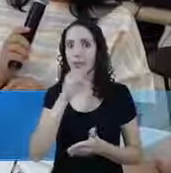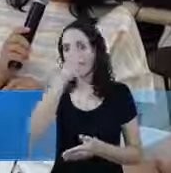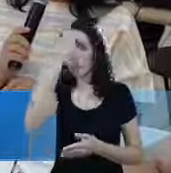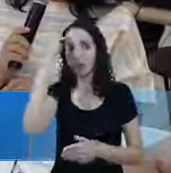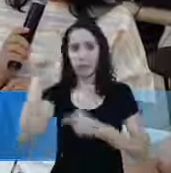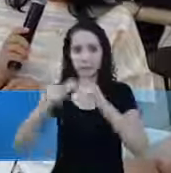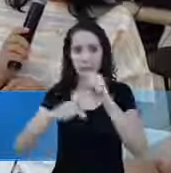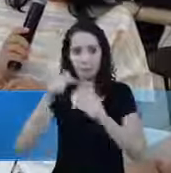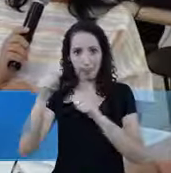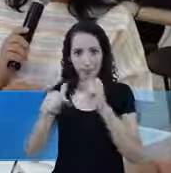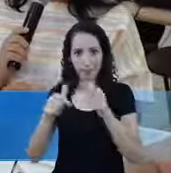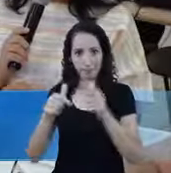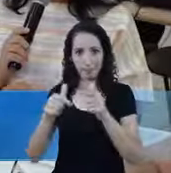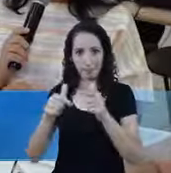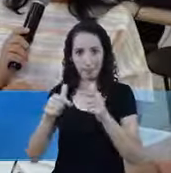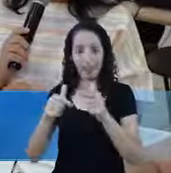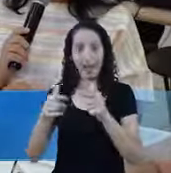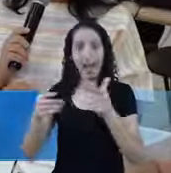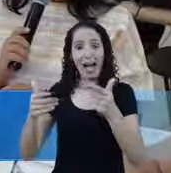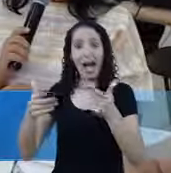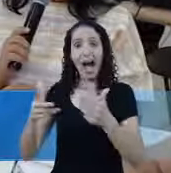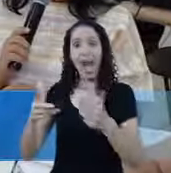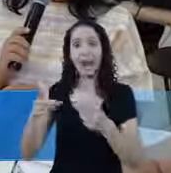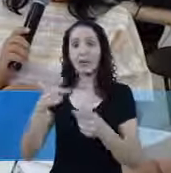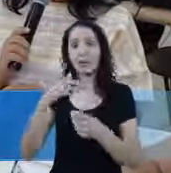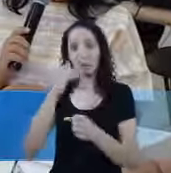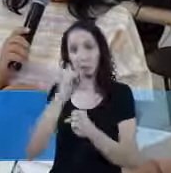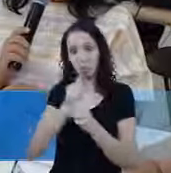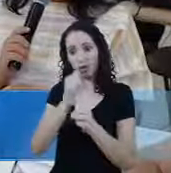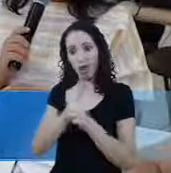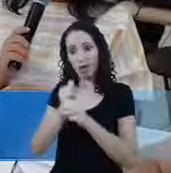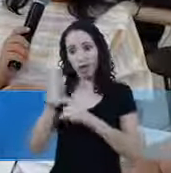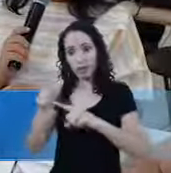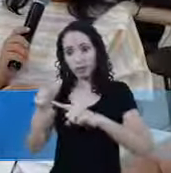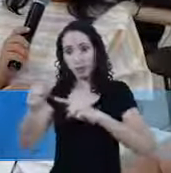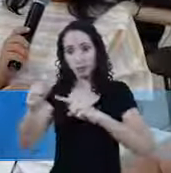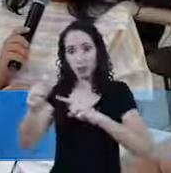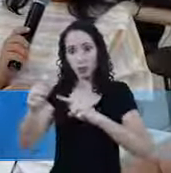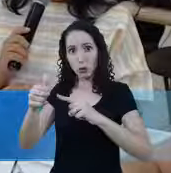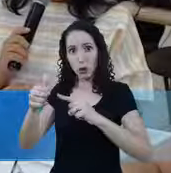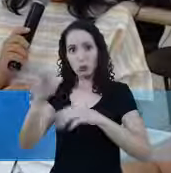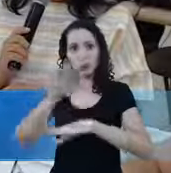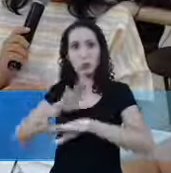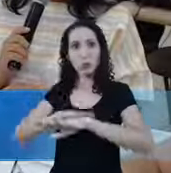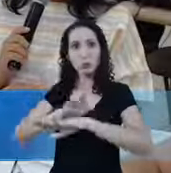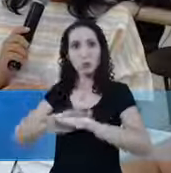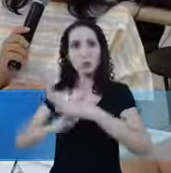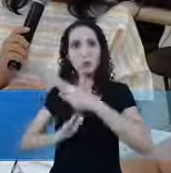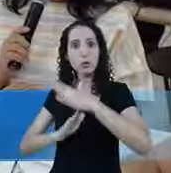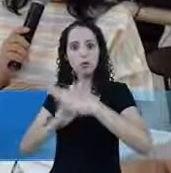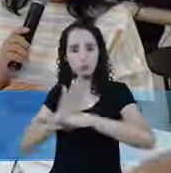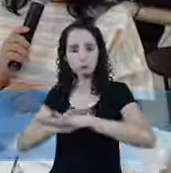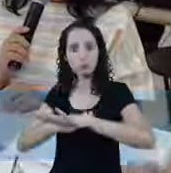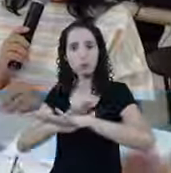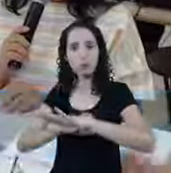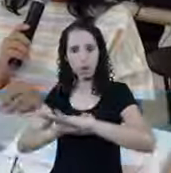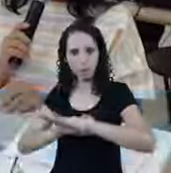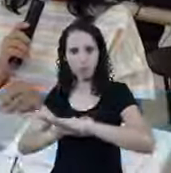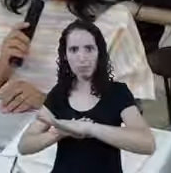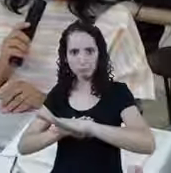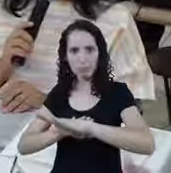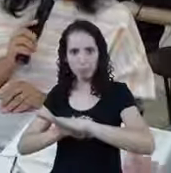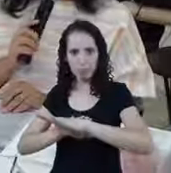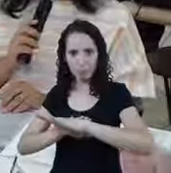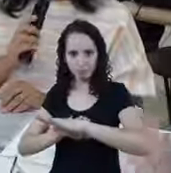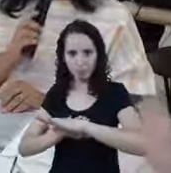verdade São as medidas Excepcionais Agora que as medidas Provisórias Estabeleceram Que aí Renderia uma discussão Até muito mais ampla